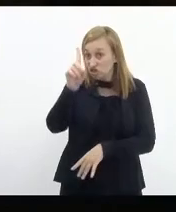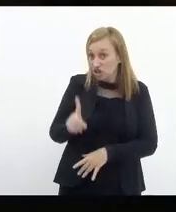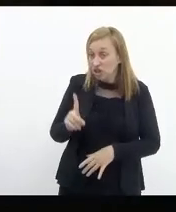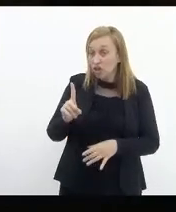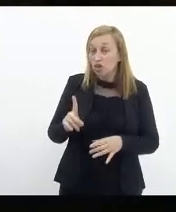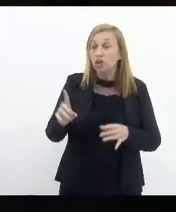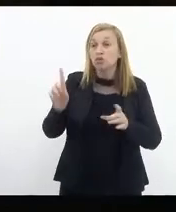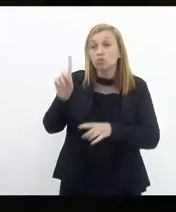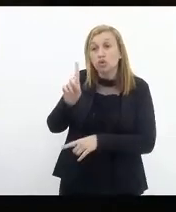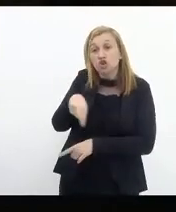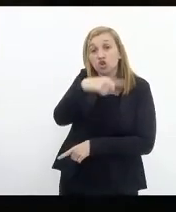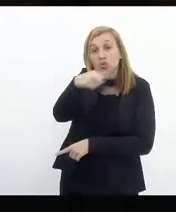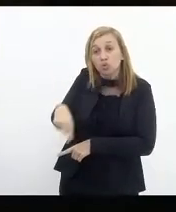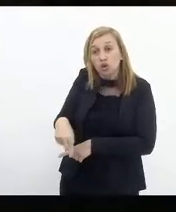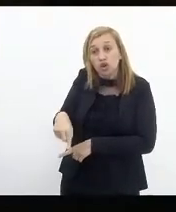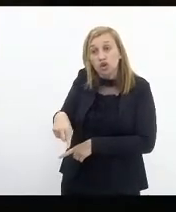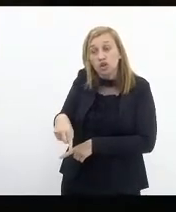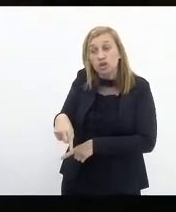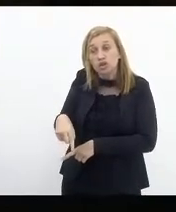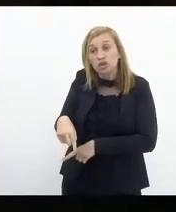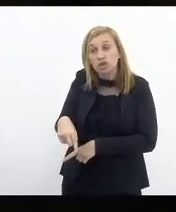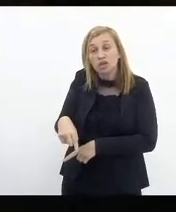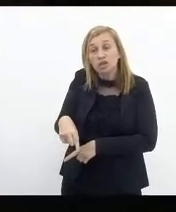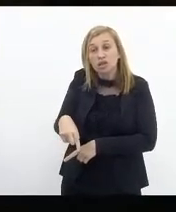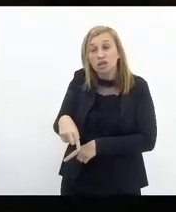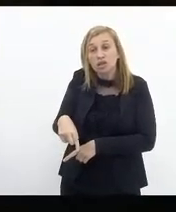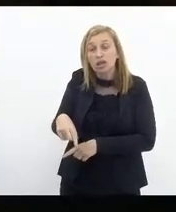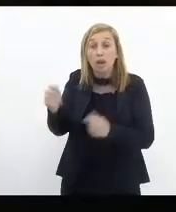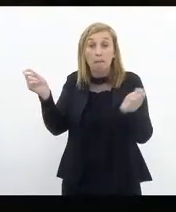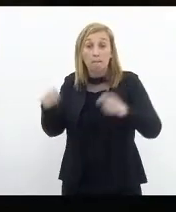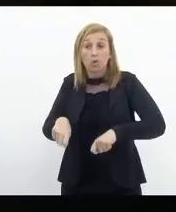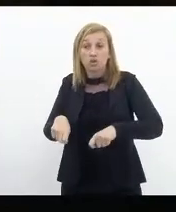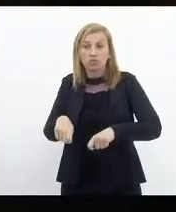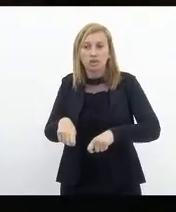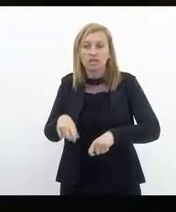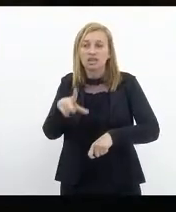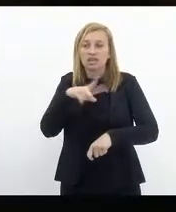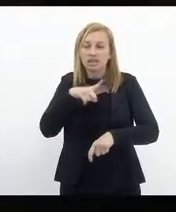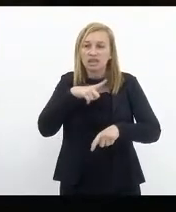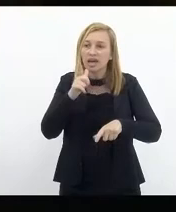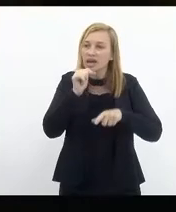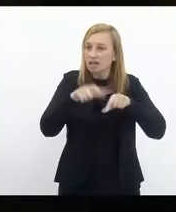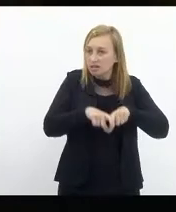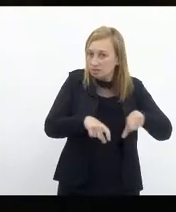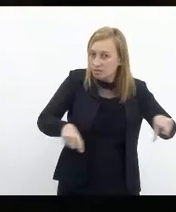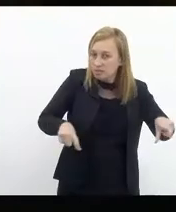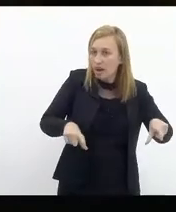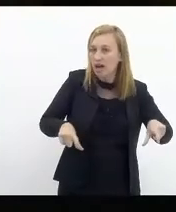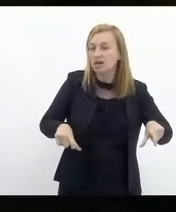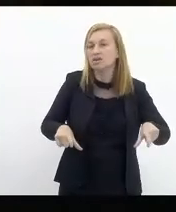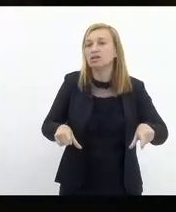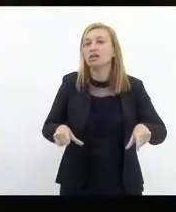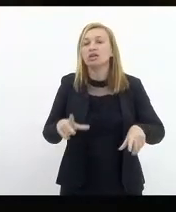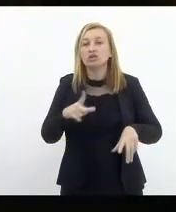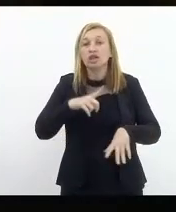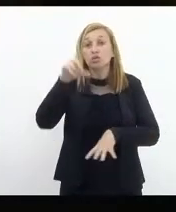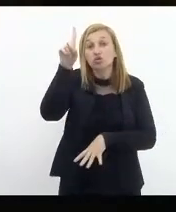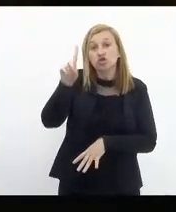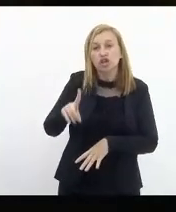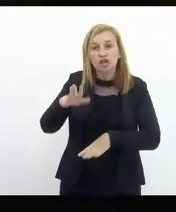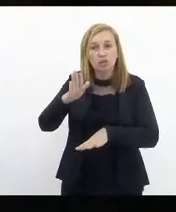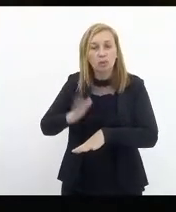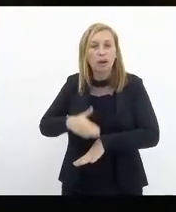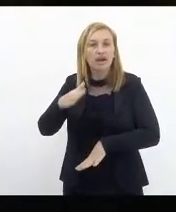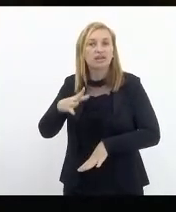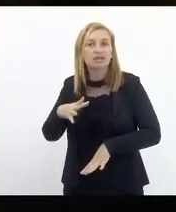dos excluídos e excluídas, da possibilidade de ter saneamento básico, de ter o seu direito mais